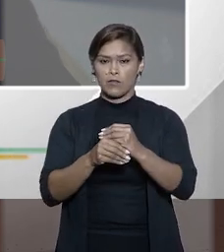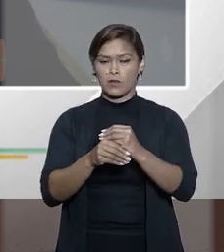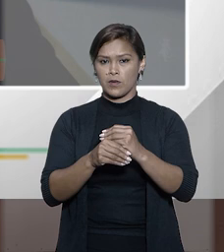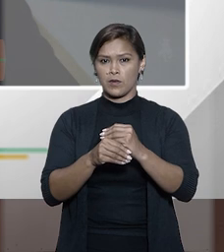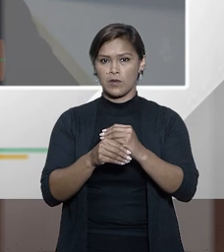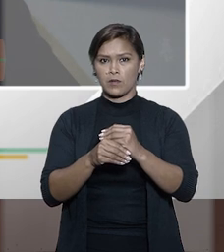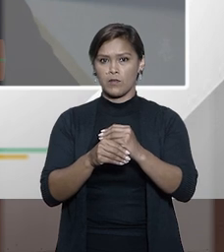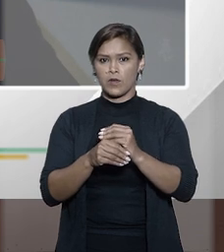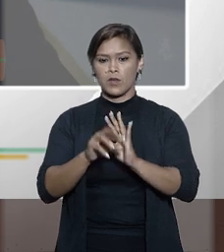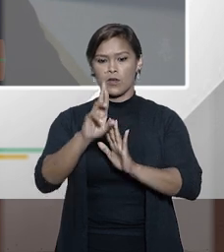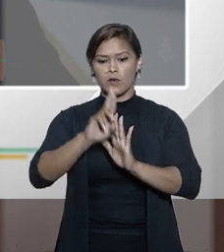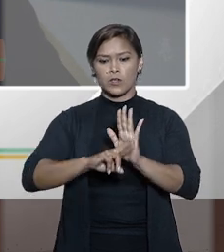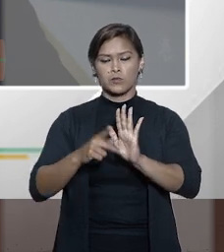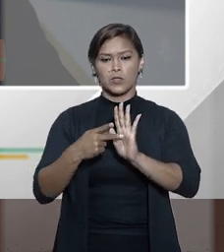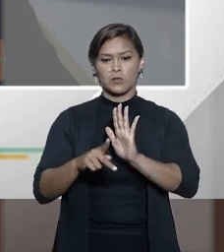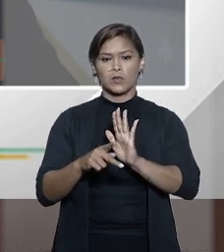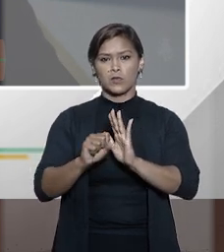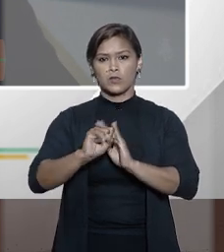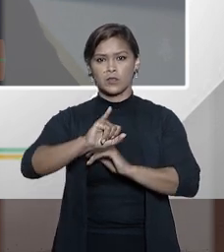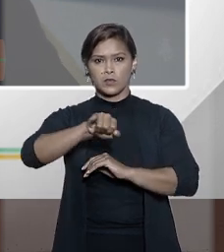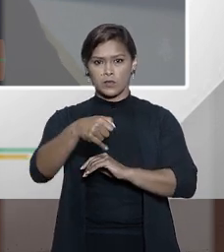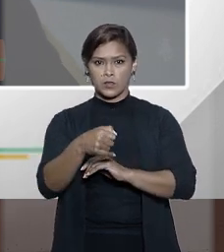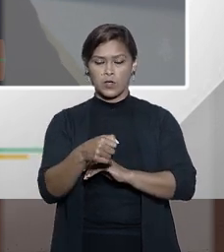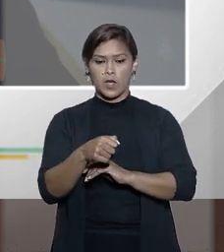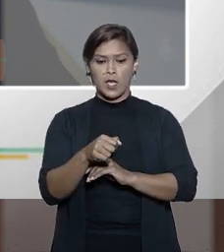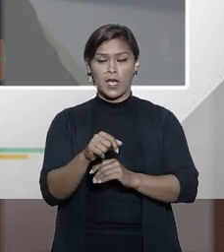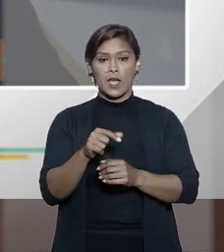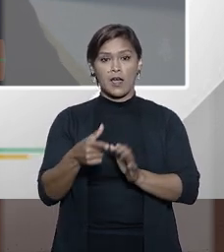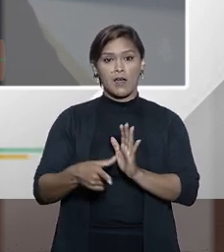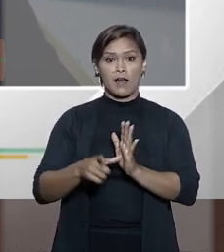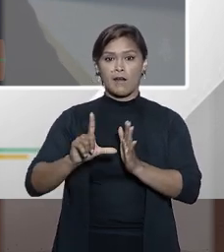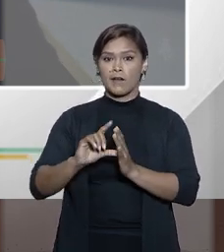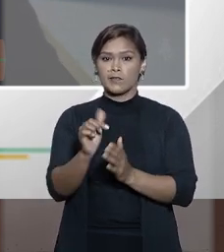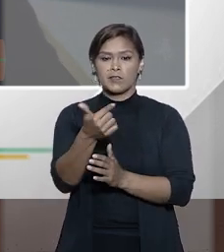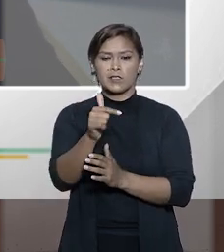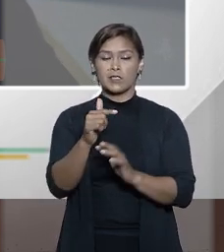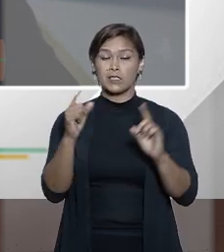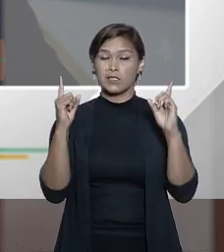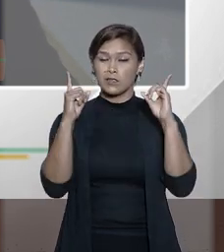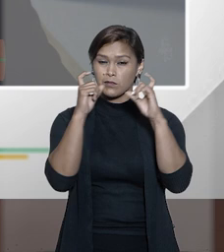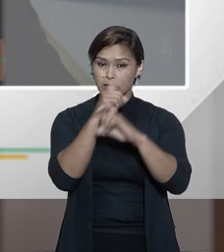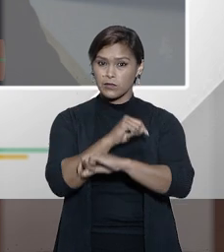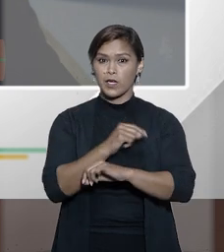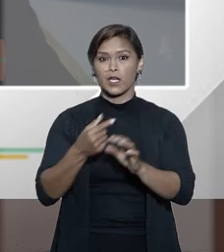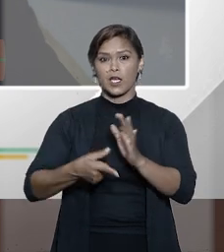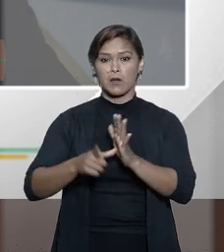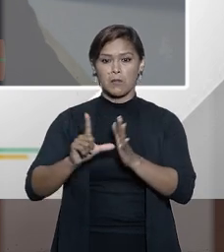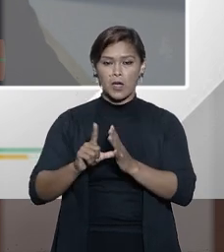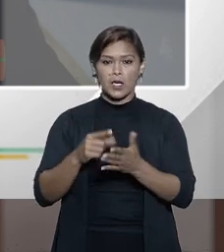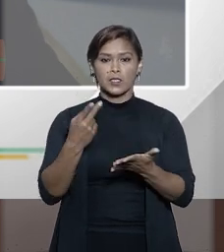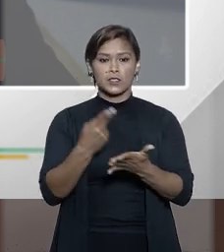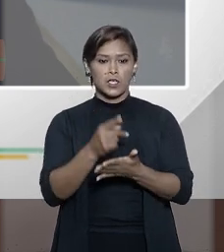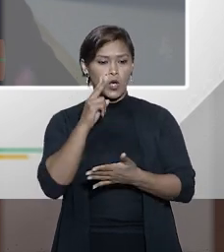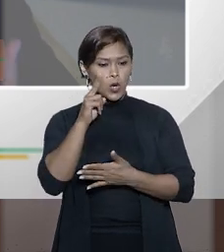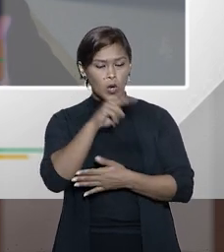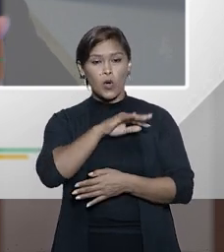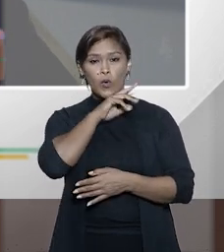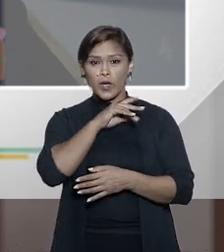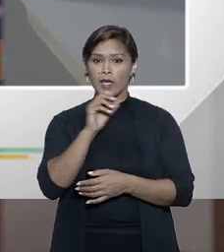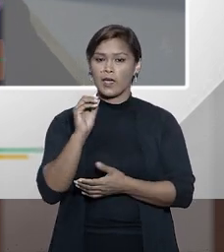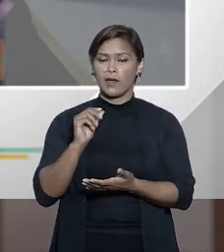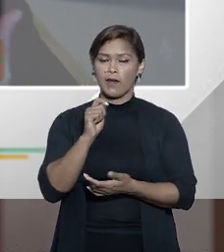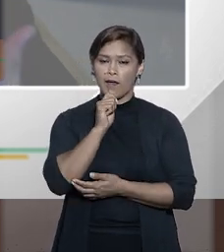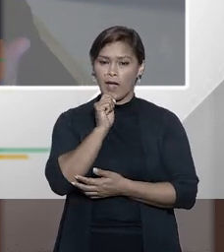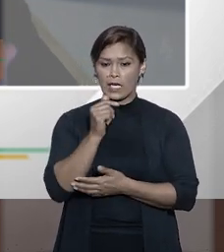ao regimento interno da corte. Sem isso, as coisas estariam bem piores do que estamos. Então, o INSS, do ponto de vista da segurança